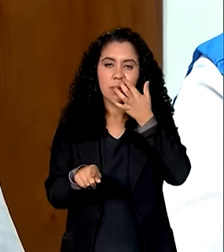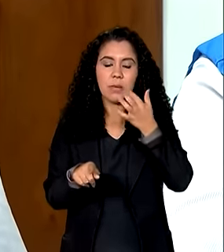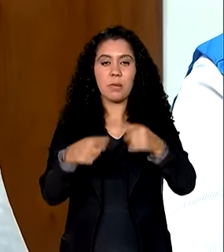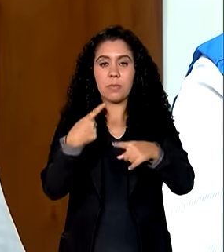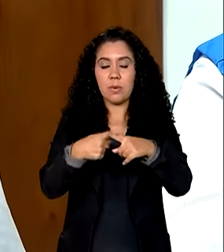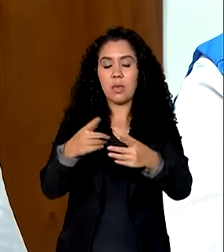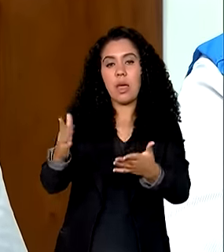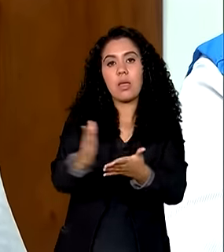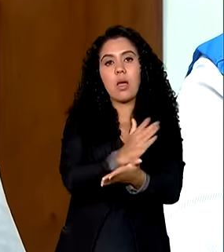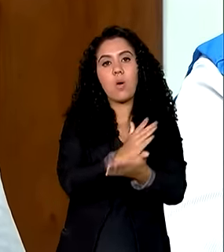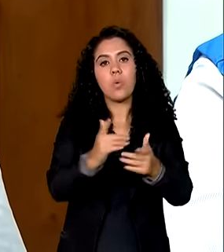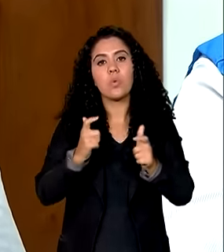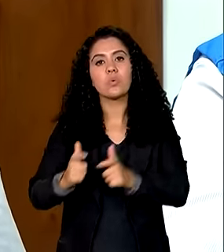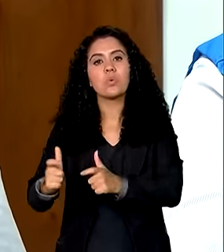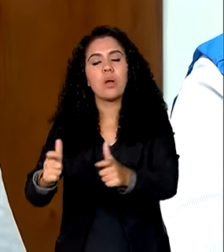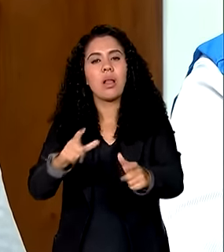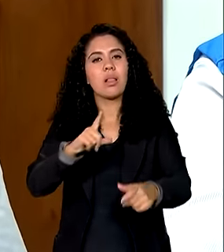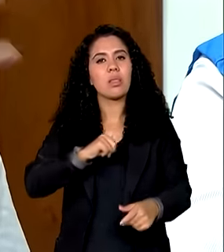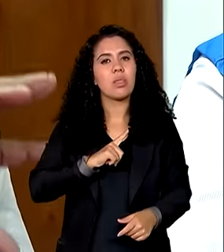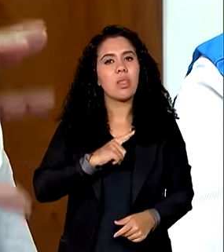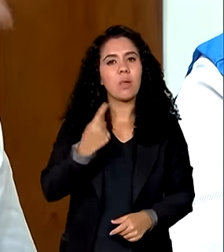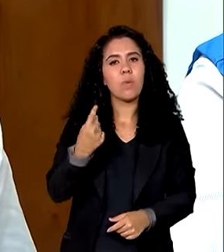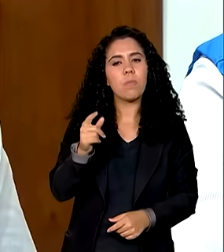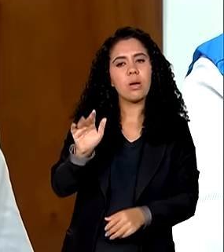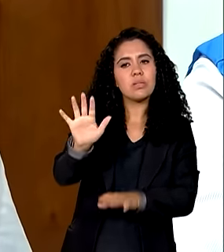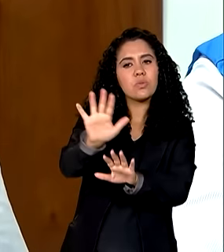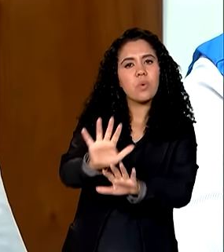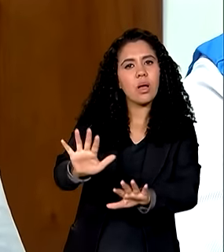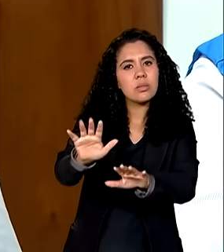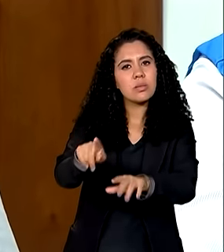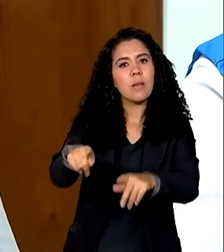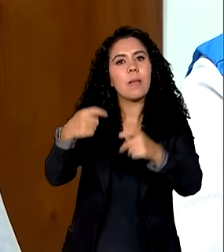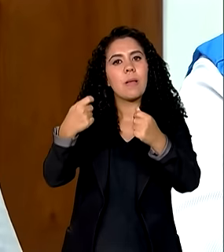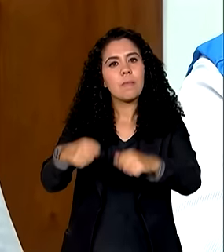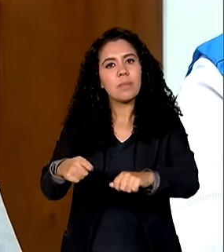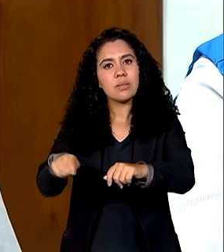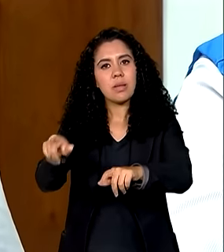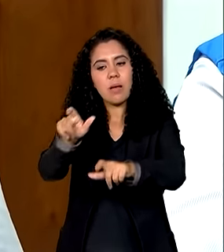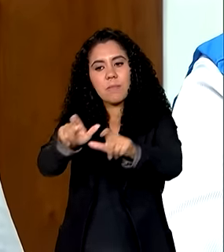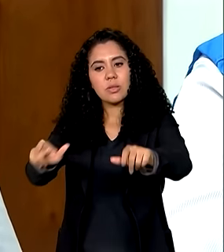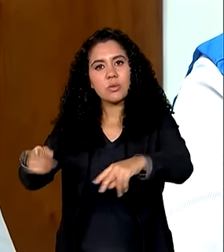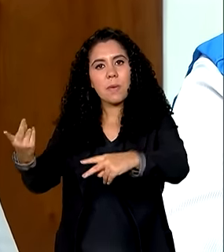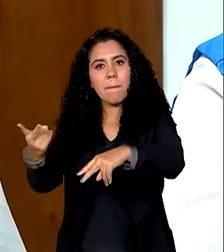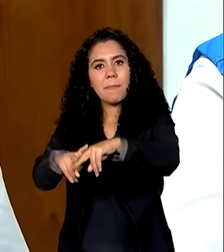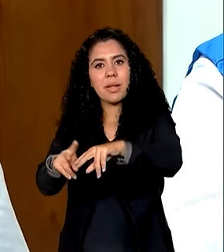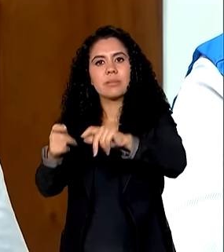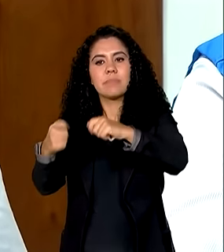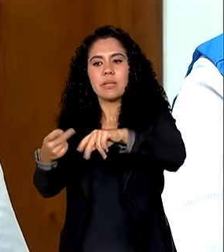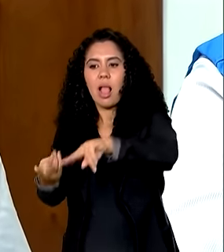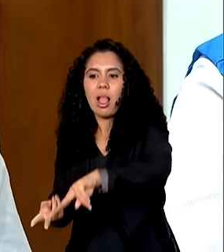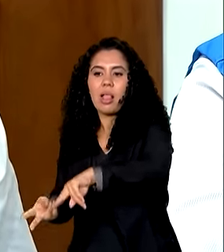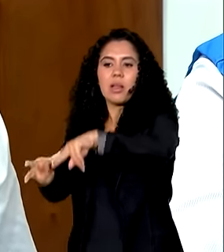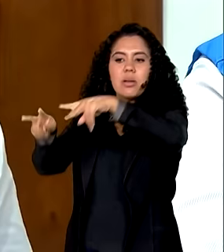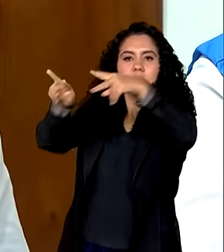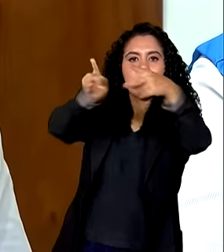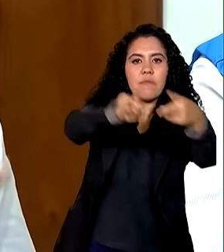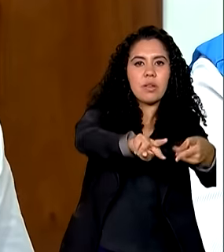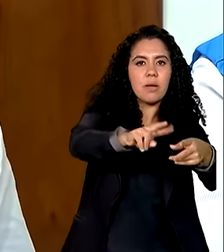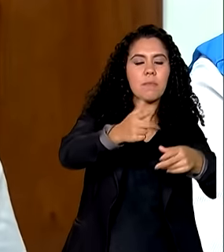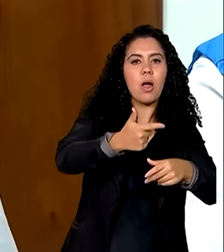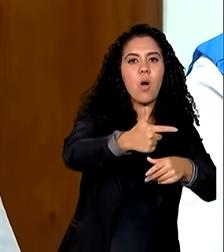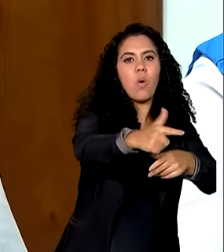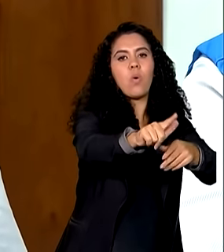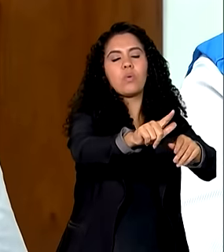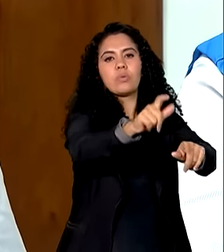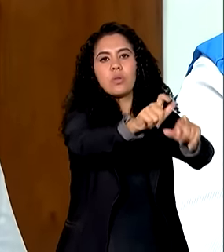nós tivemos uma situação em que foi necessária a transferência dessas pessoas encarceradas para outros lugares a fim de preservar a vida